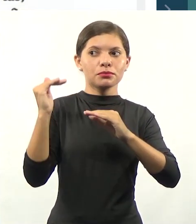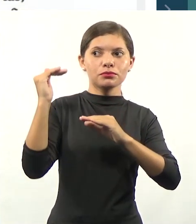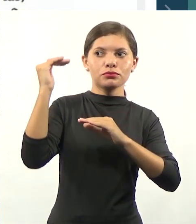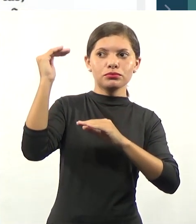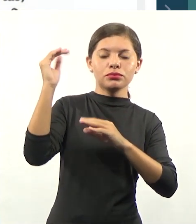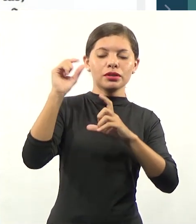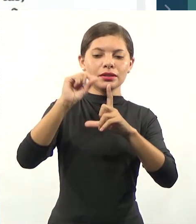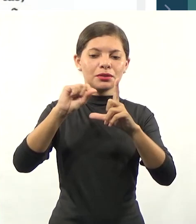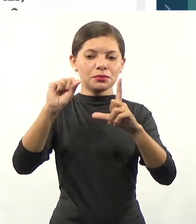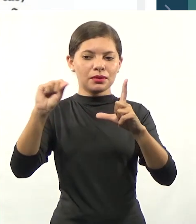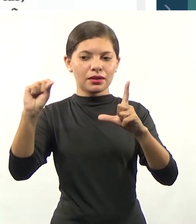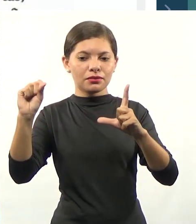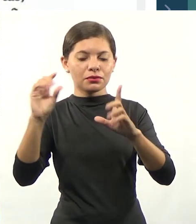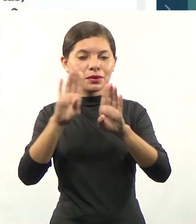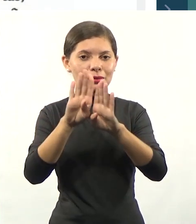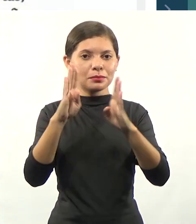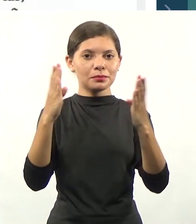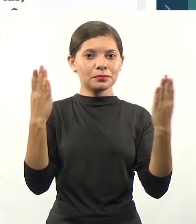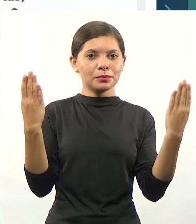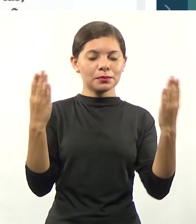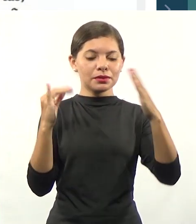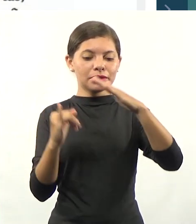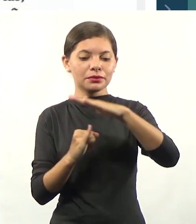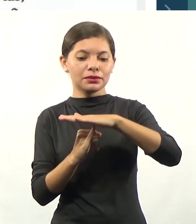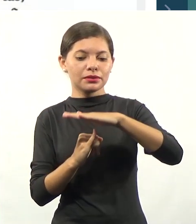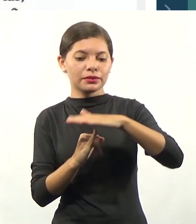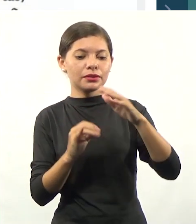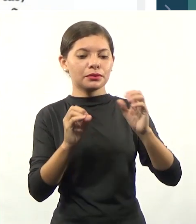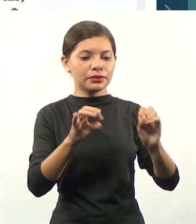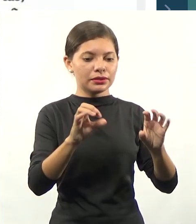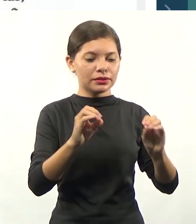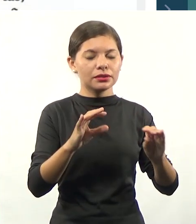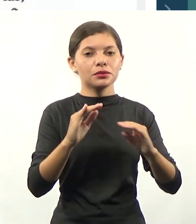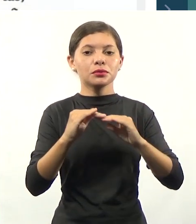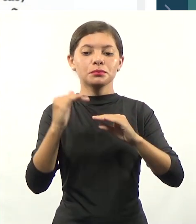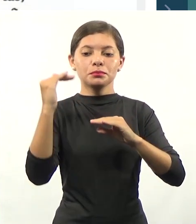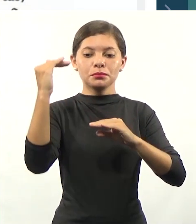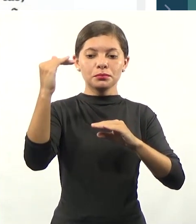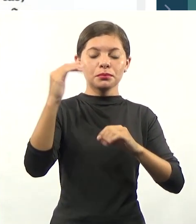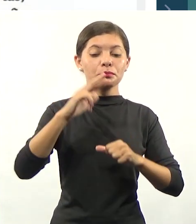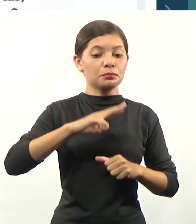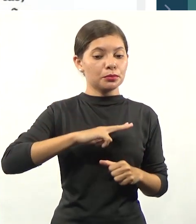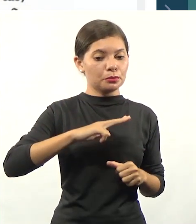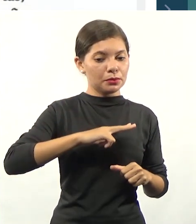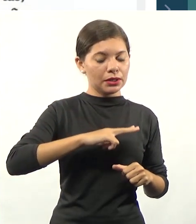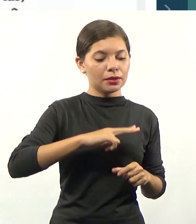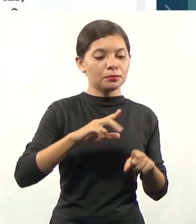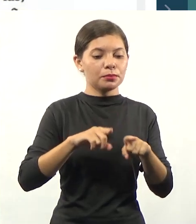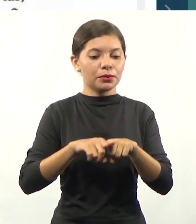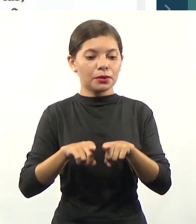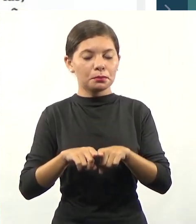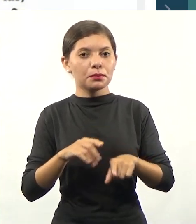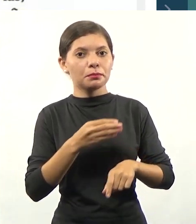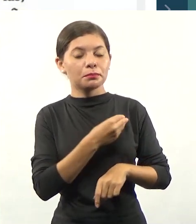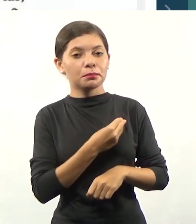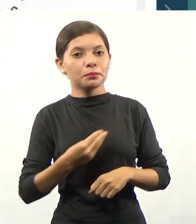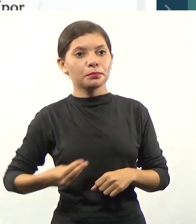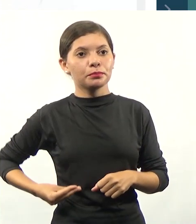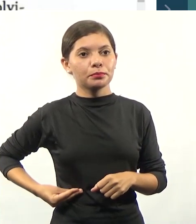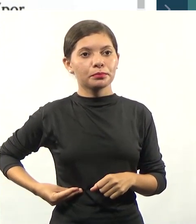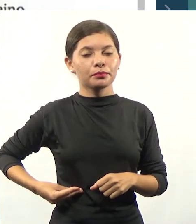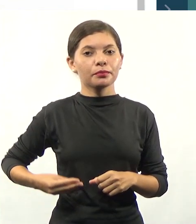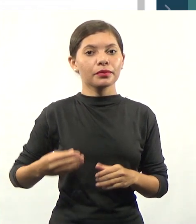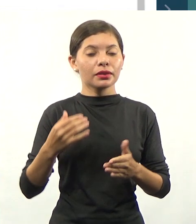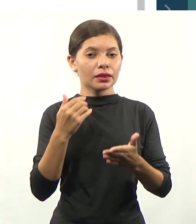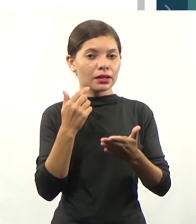abertura de instituições de ensino superior públicas e privadas e esse livro aqui que a gente está fazendo